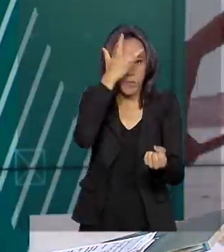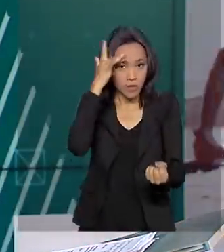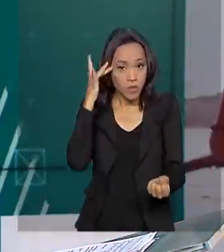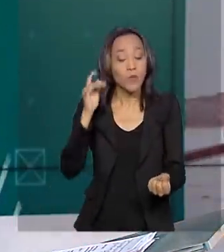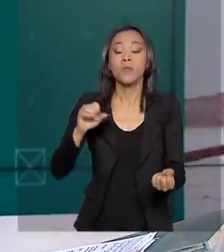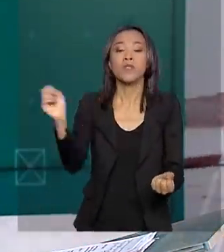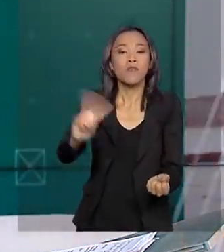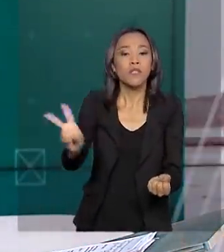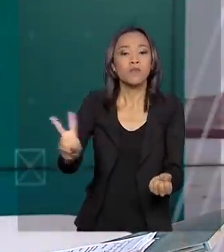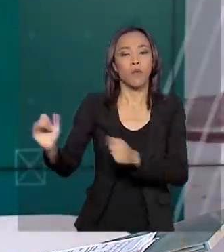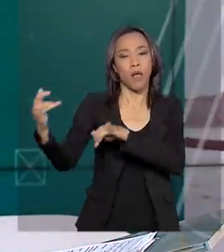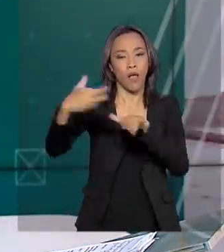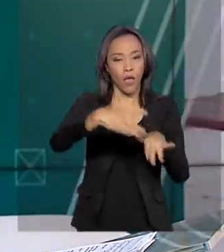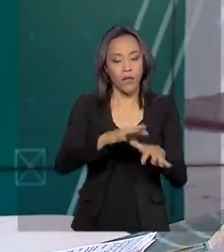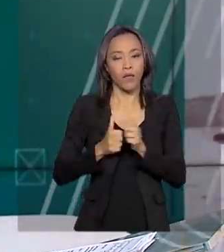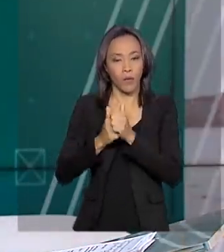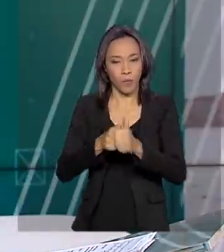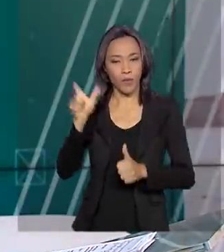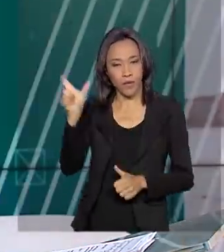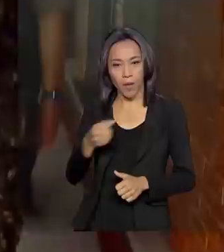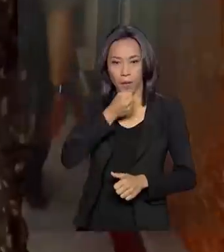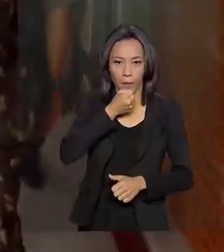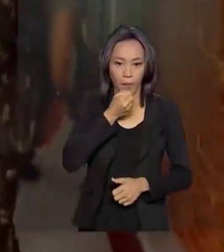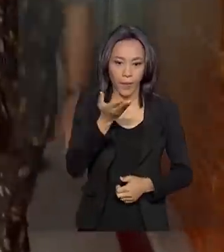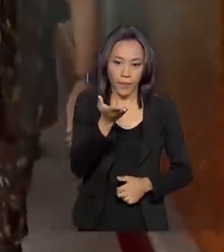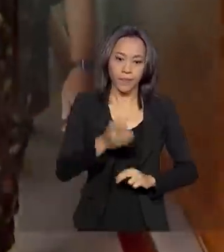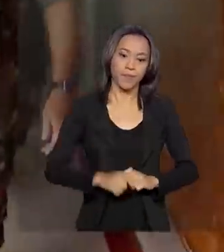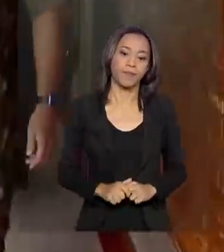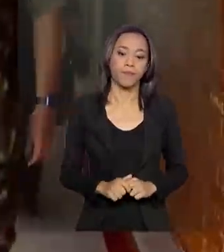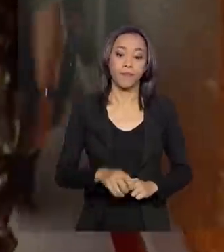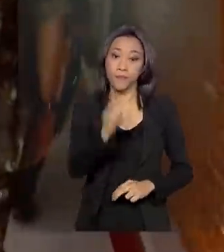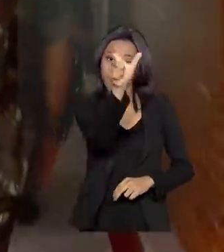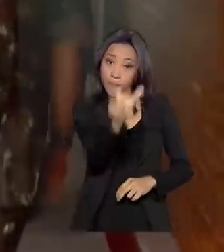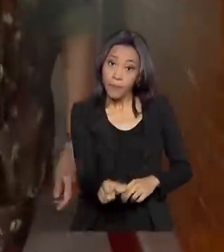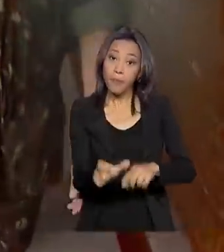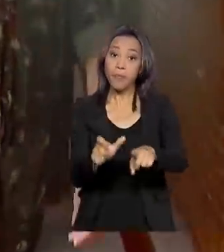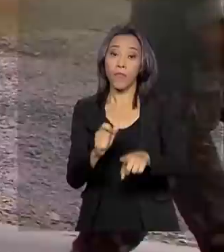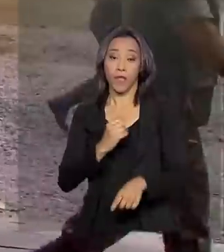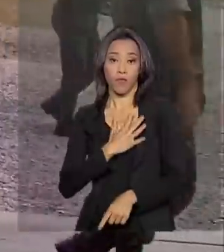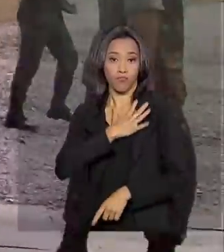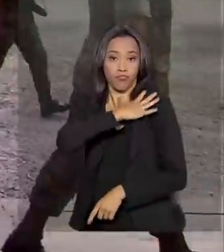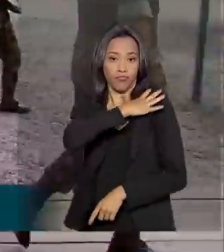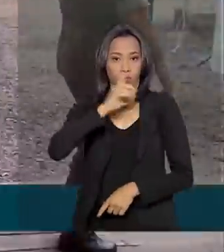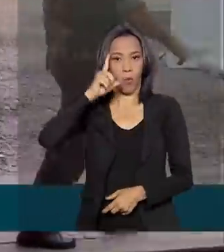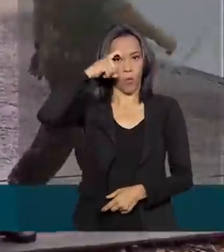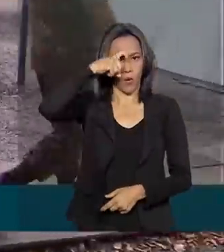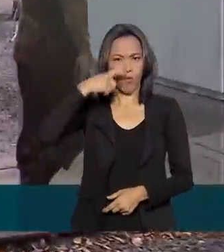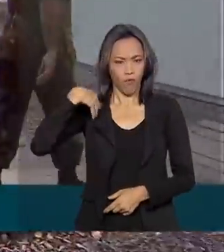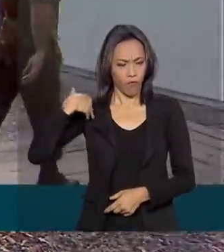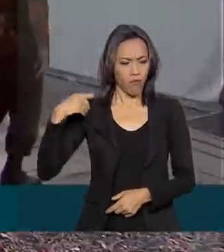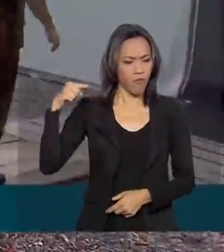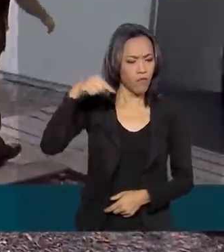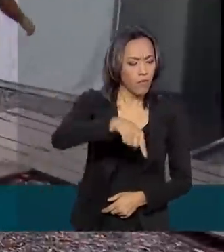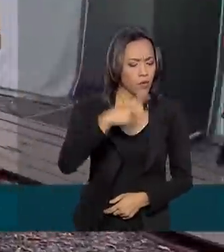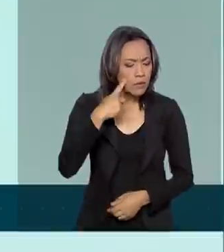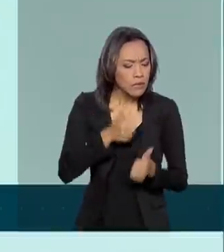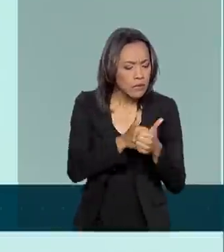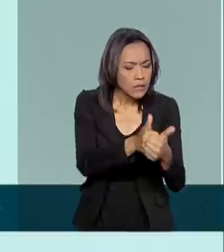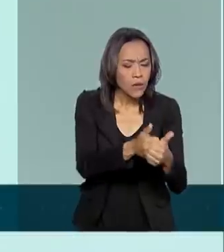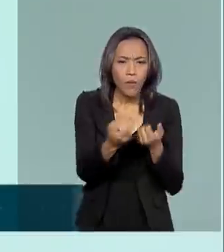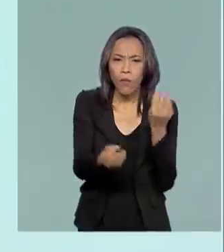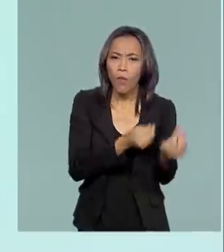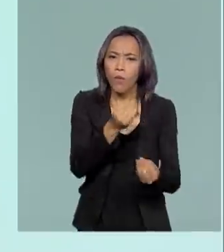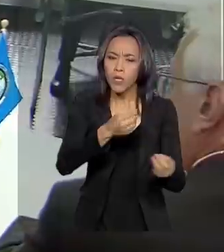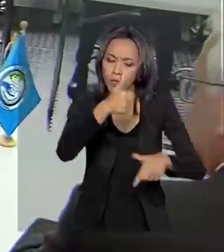Vanessa Casalino acompanha essa viagem. O vice-presidente Hamilton Mourão veio ver de perto as ações da Operação